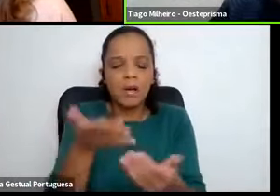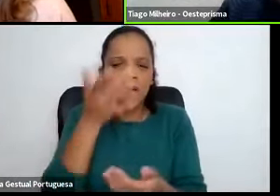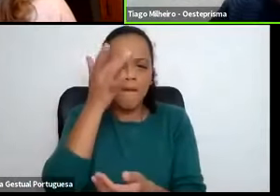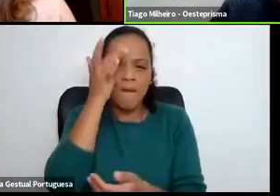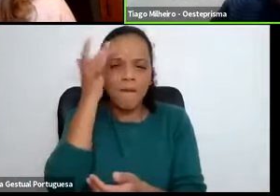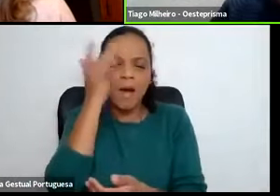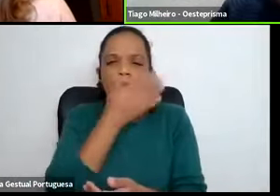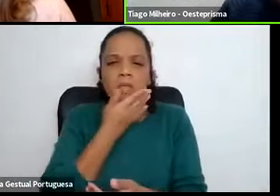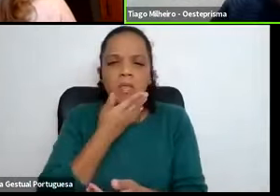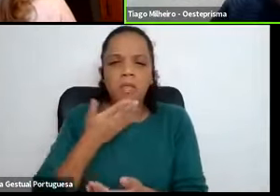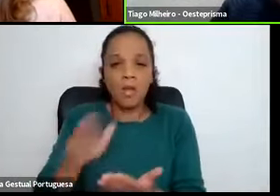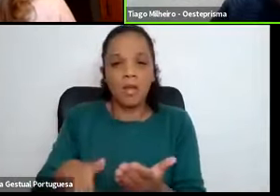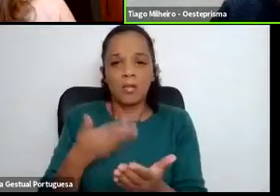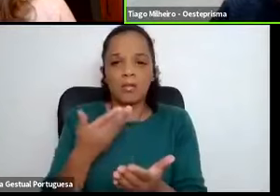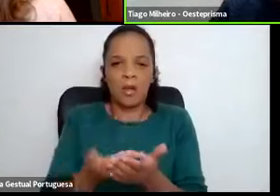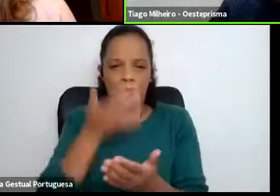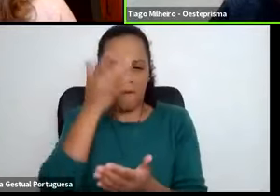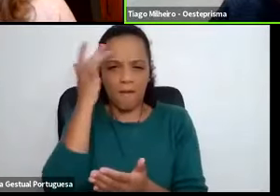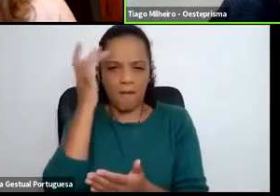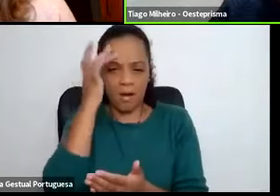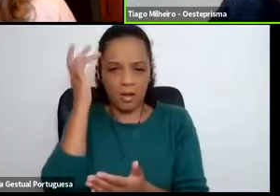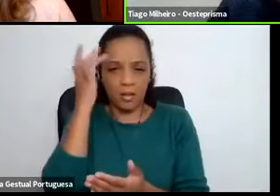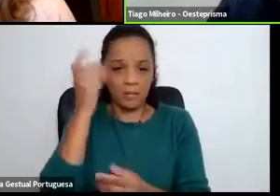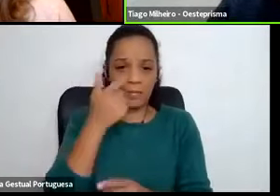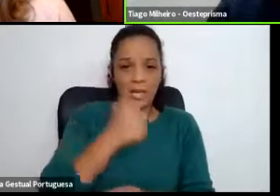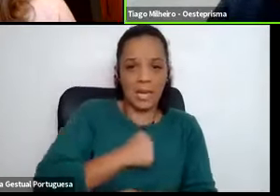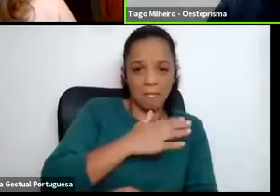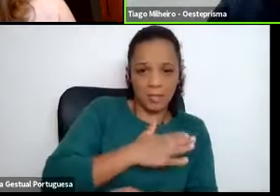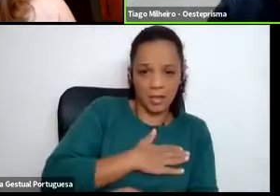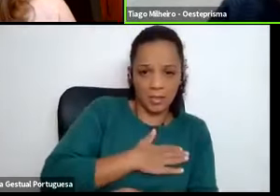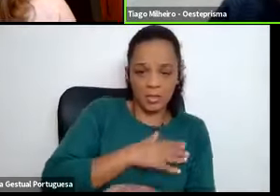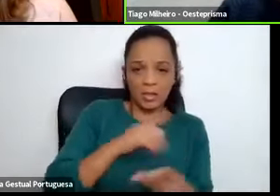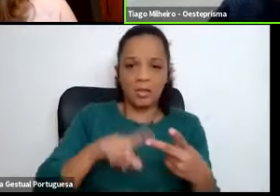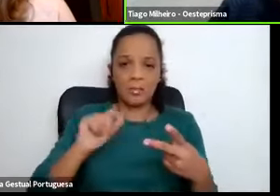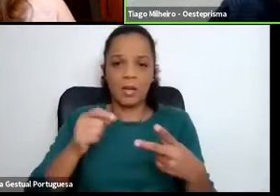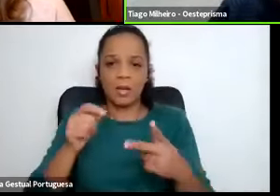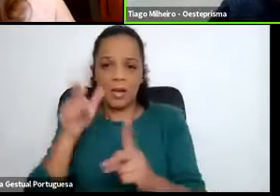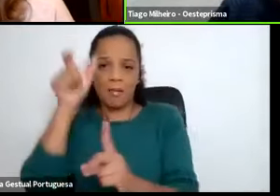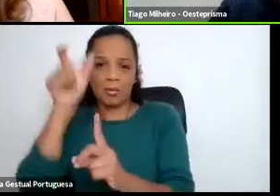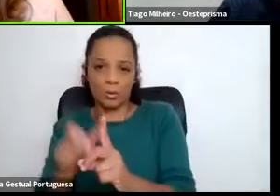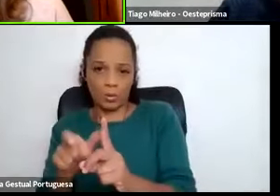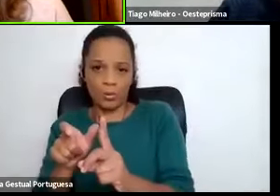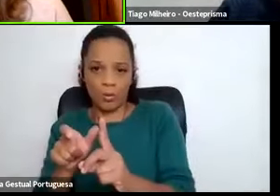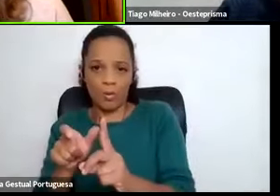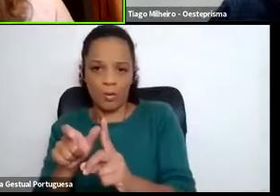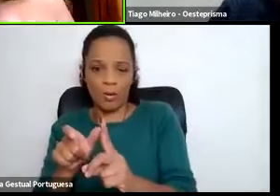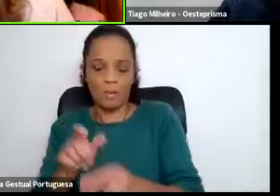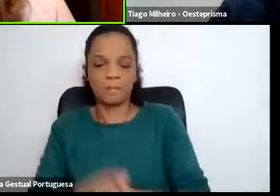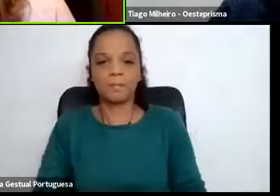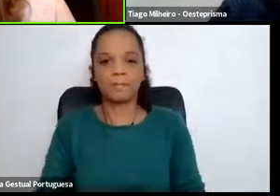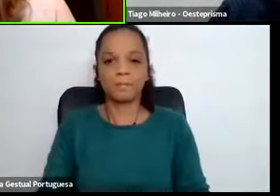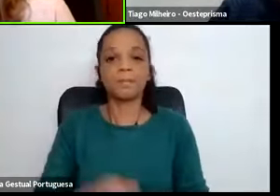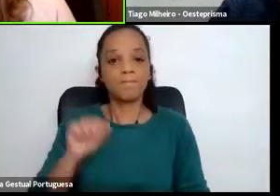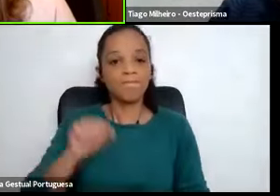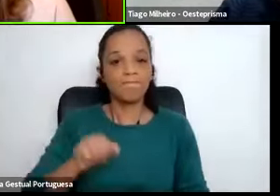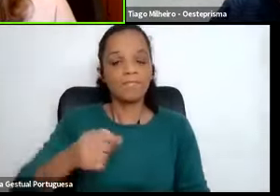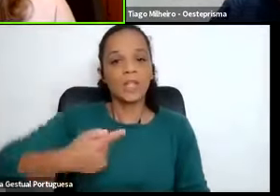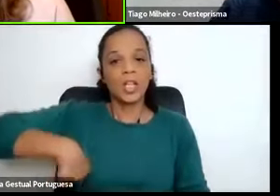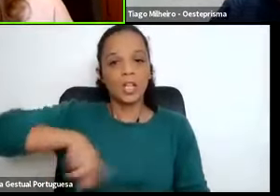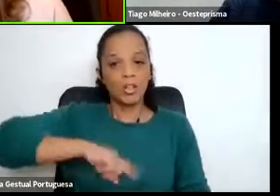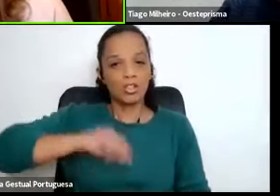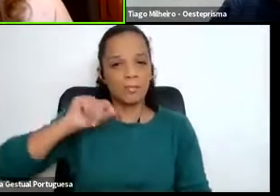torna-me muito mais fácil a empatia entre o empregador e a pessoa que... e o candidato neste caso. Nós também pensamos